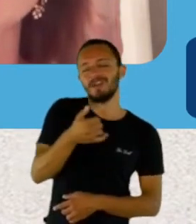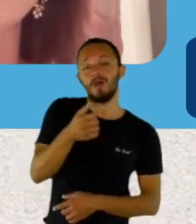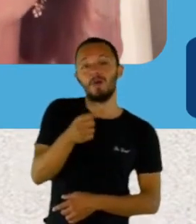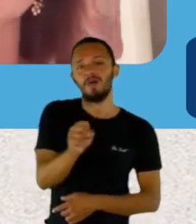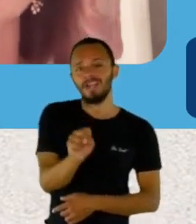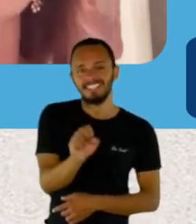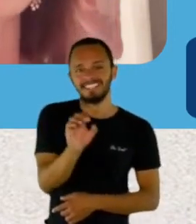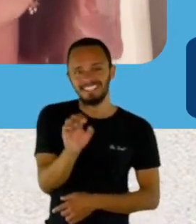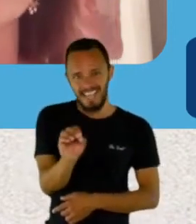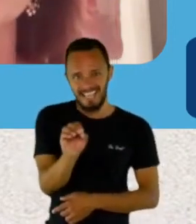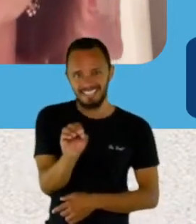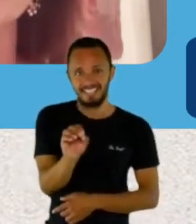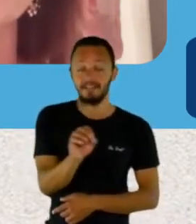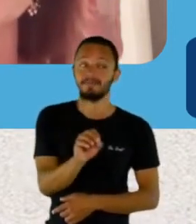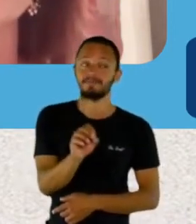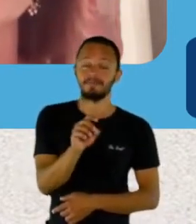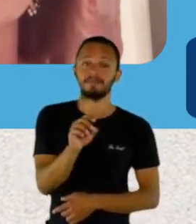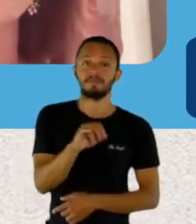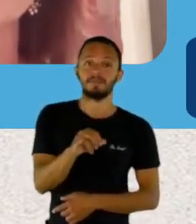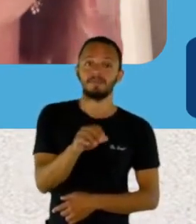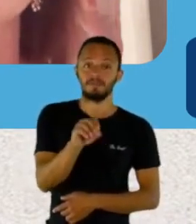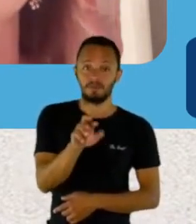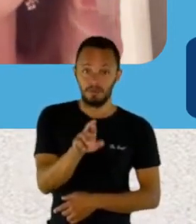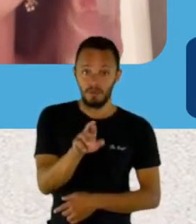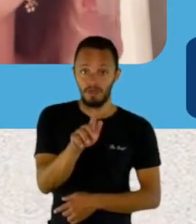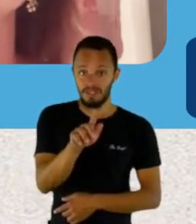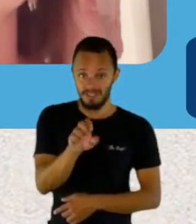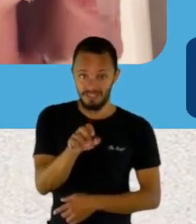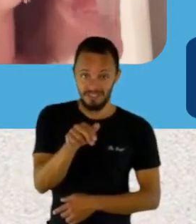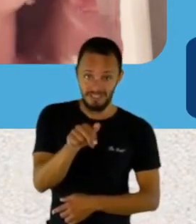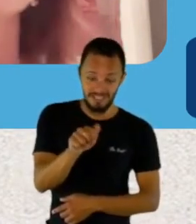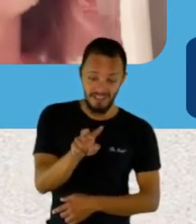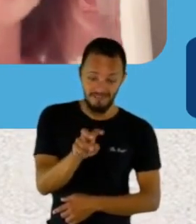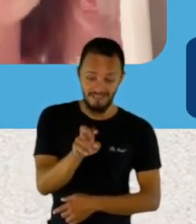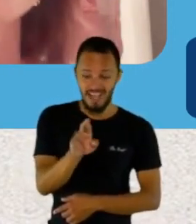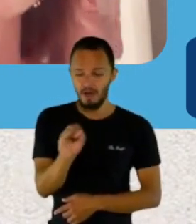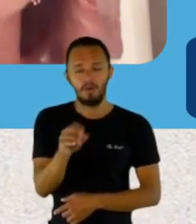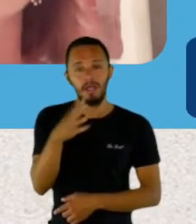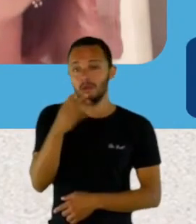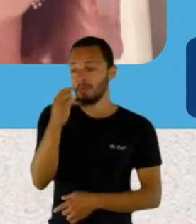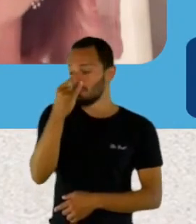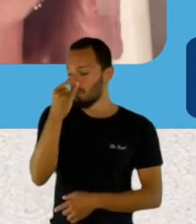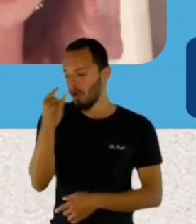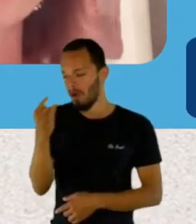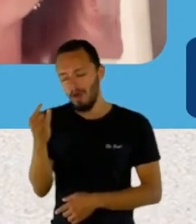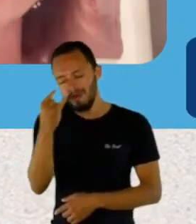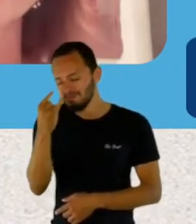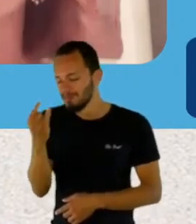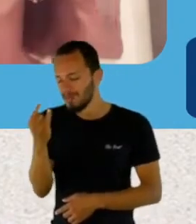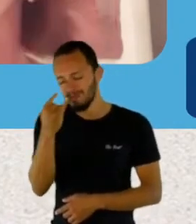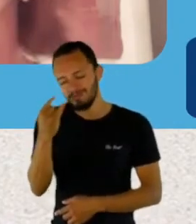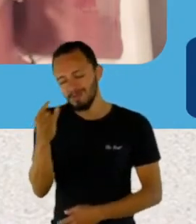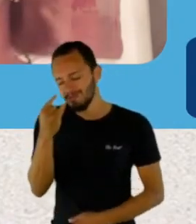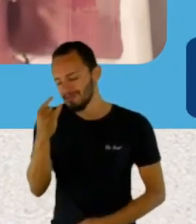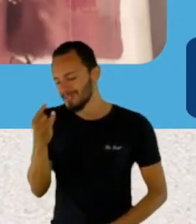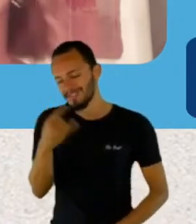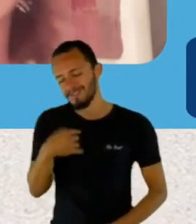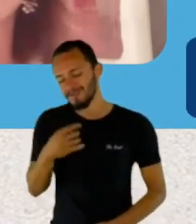pelo Walter Navarro, que é meu devasso favorito. Então, assim, tem um equilíbrio até nessa parte aqui,